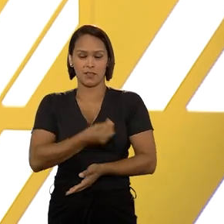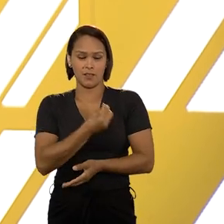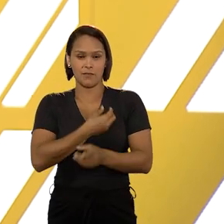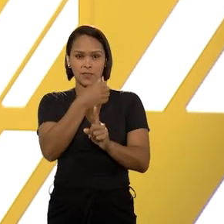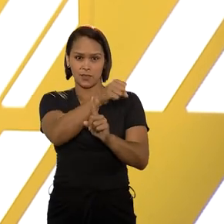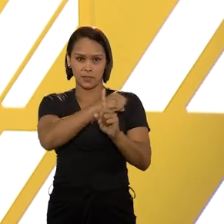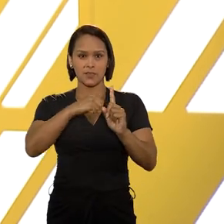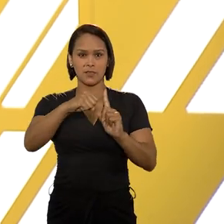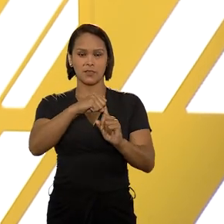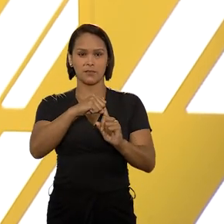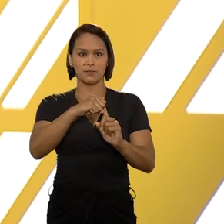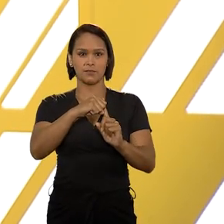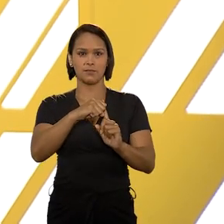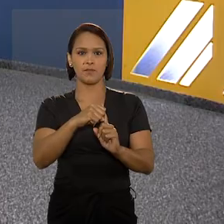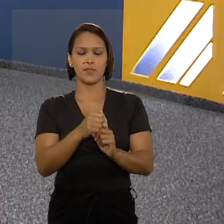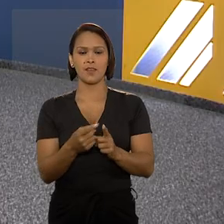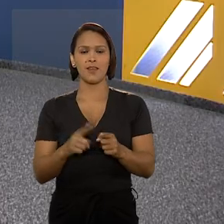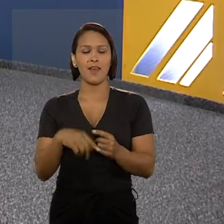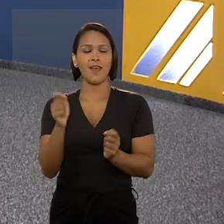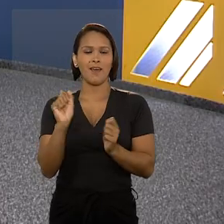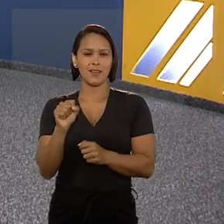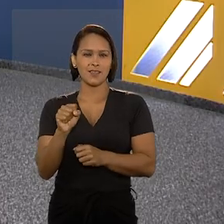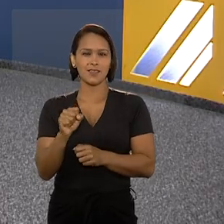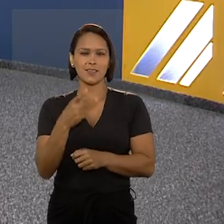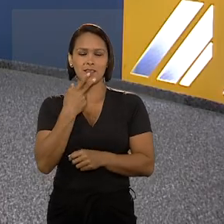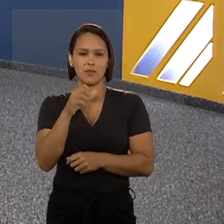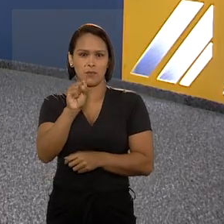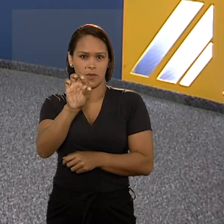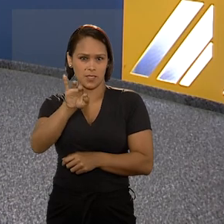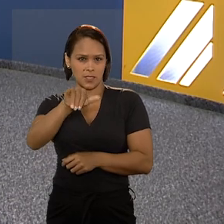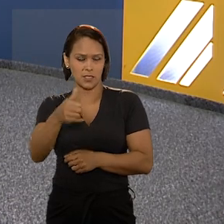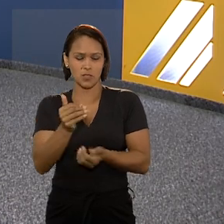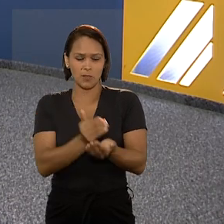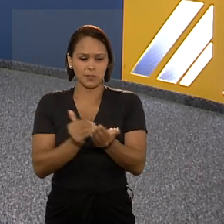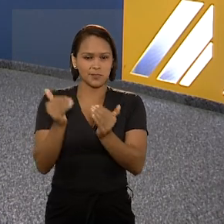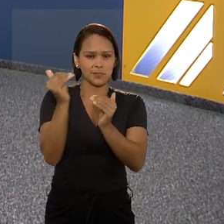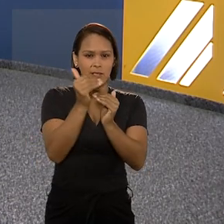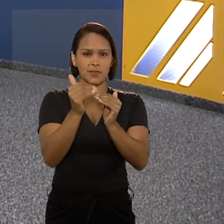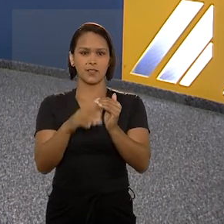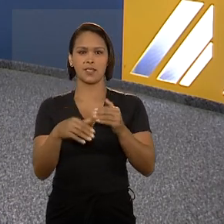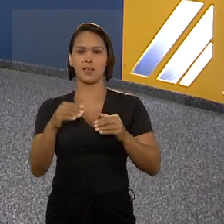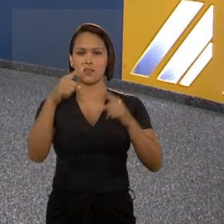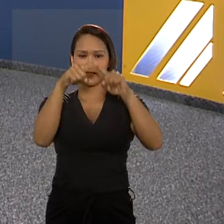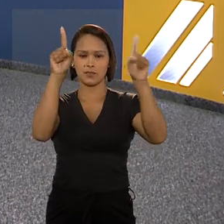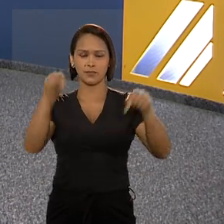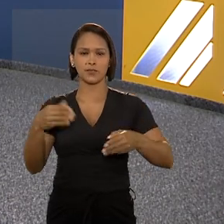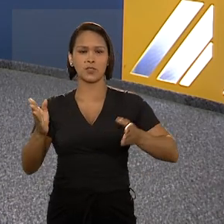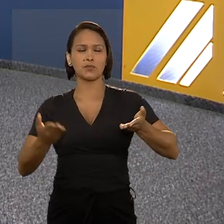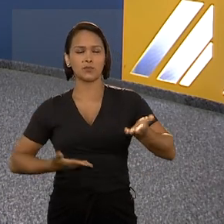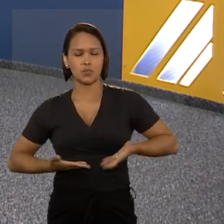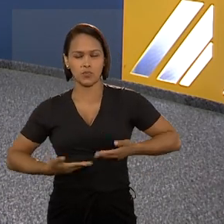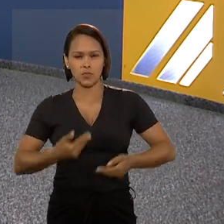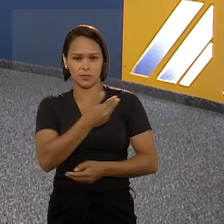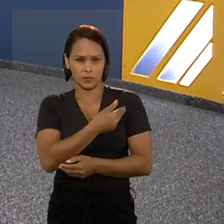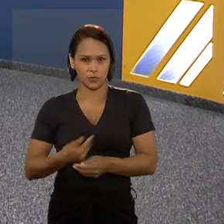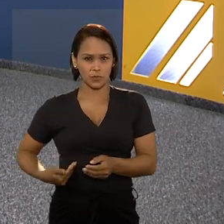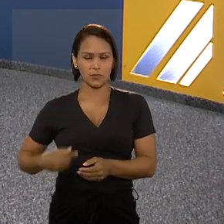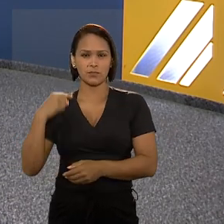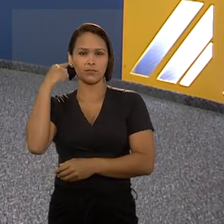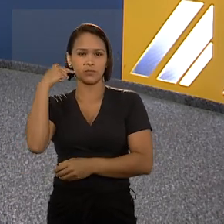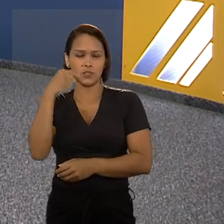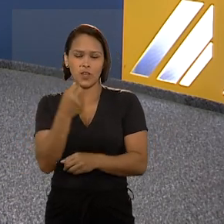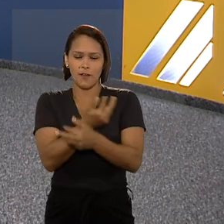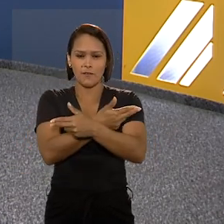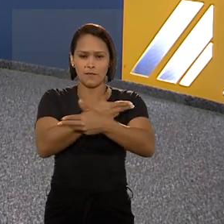na vida e em sociedade. Dessa forma, o STJ colocou ao alcance dos servidores, advogados e